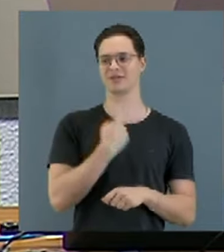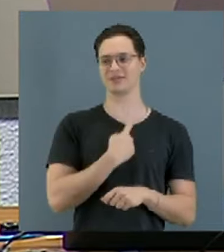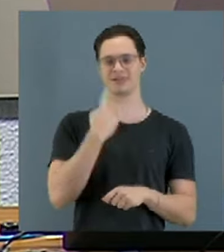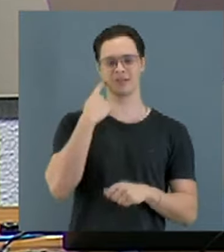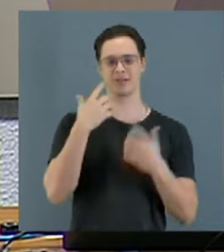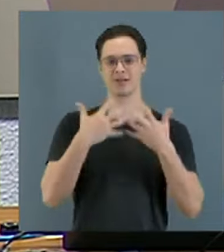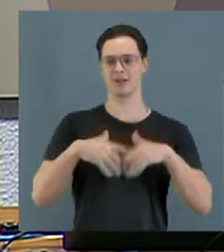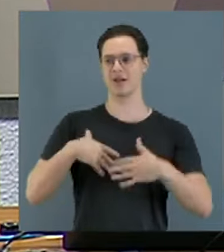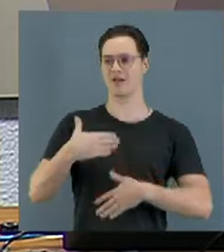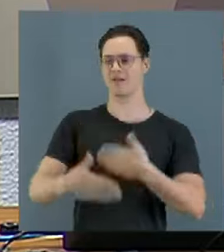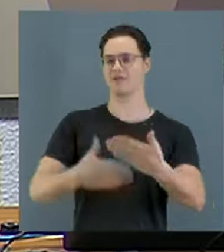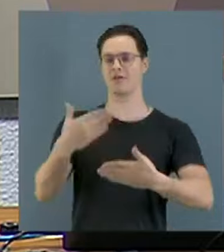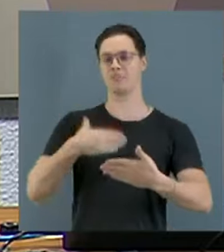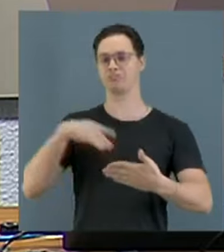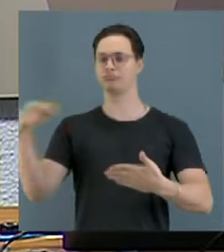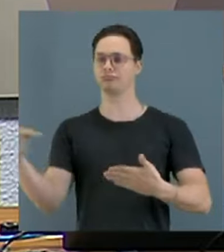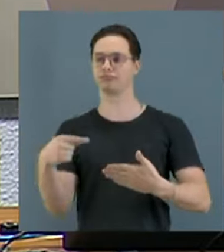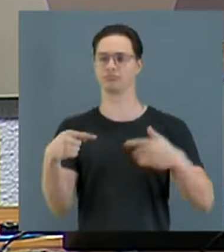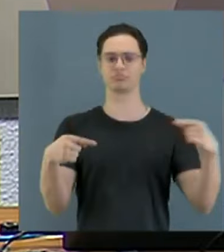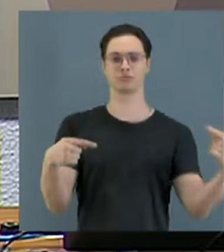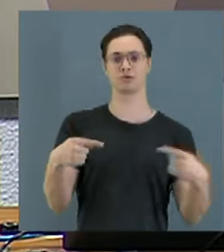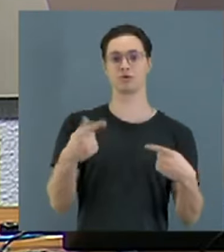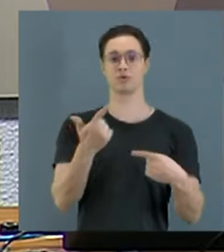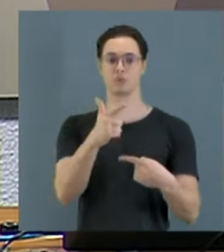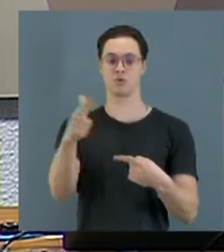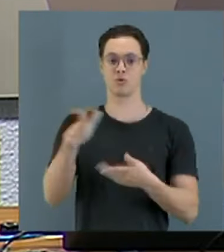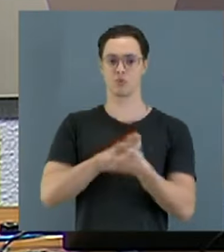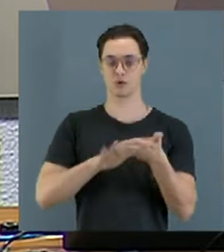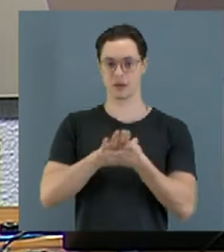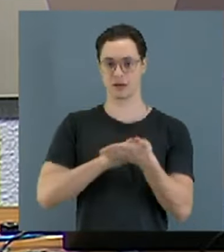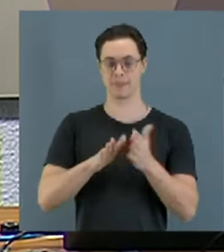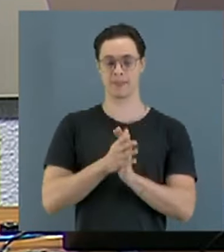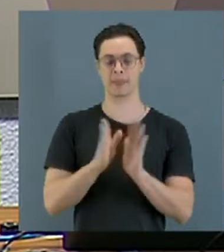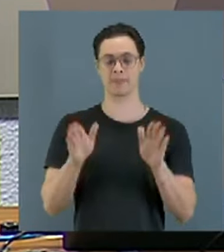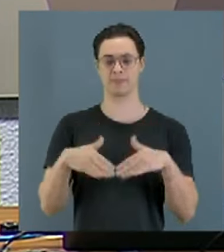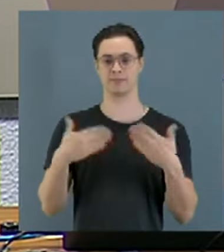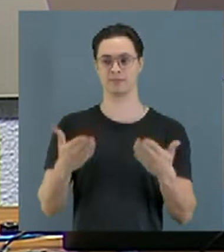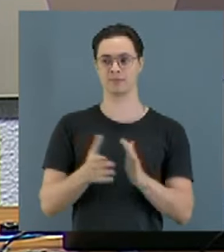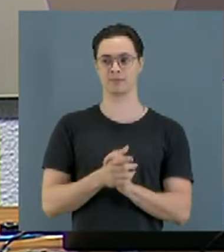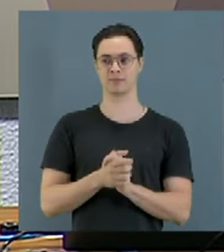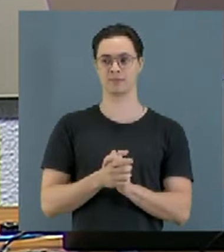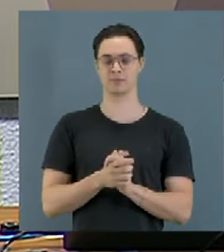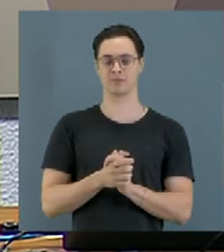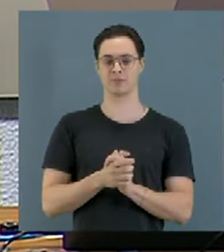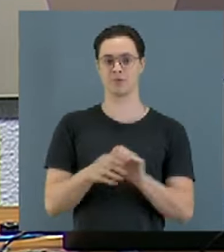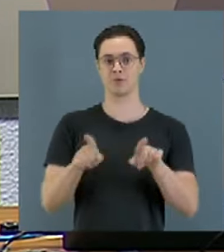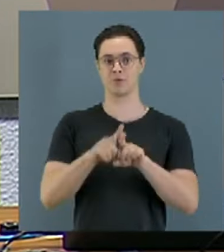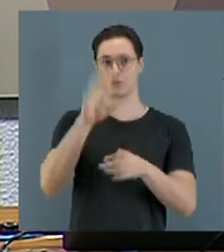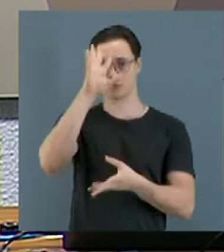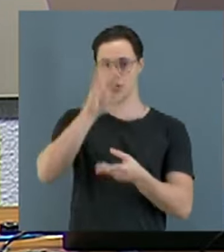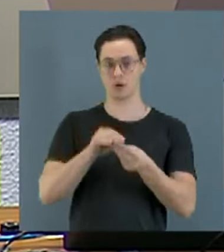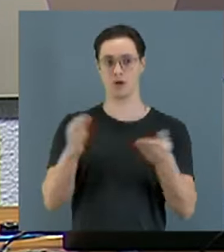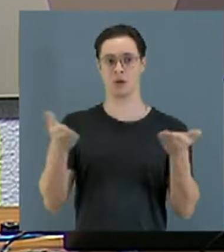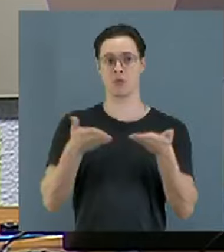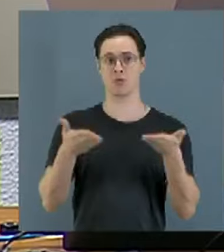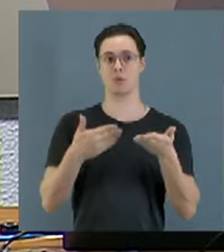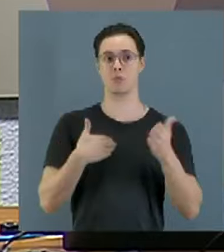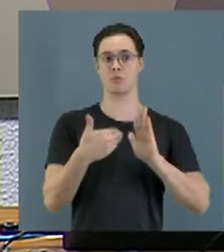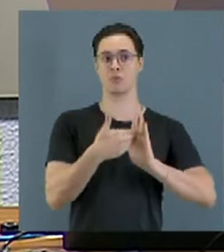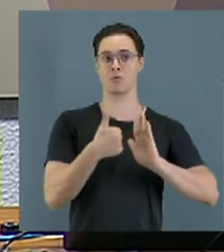pode avançar de um lado e o que não pode avançar de outro lado. Para fazer essa conclusão eu vou retirar